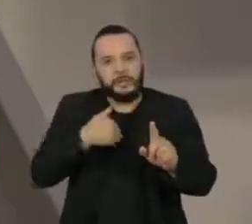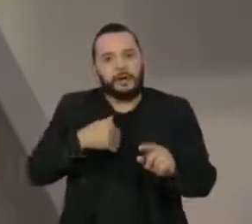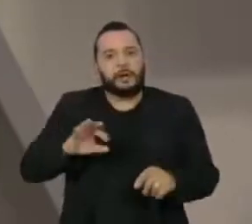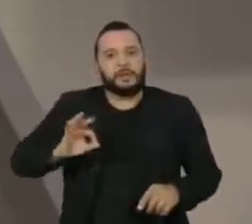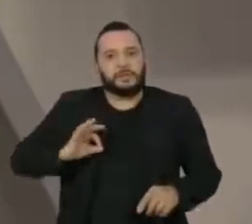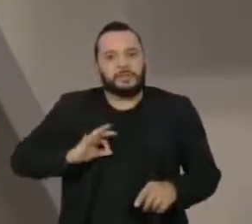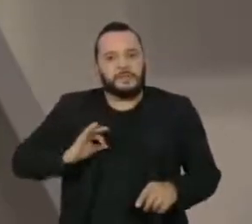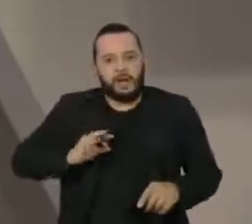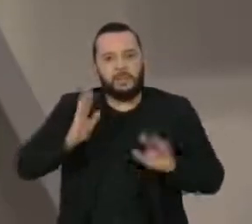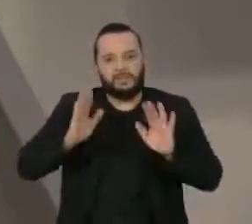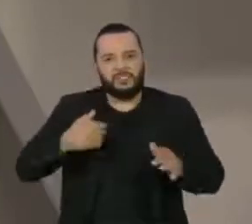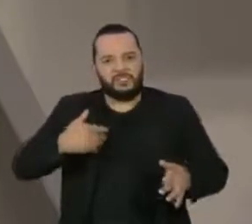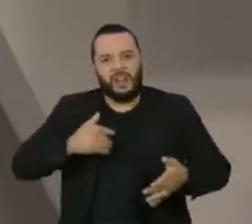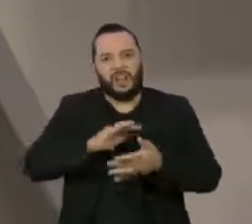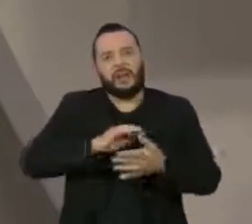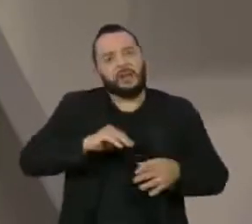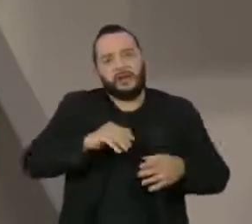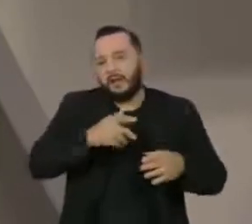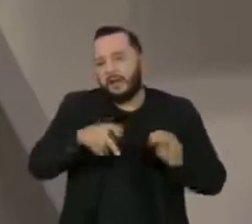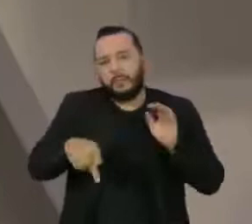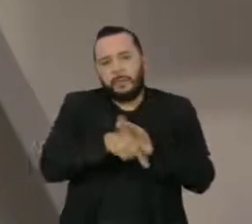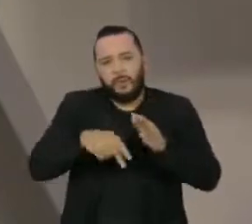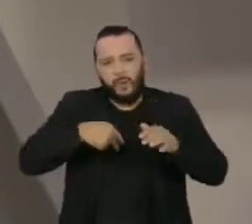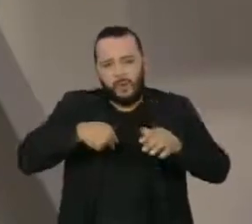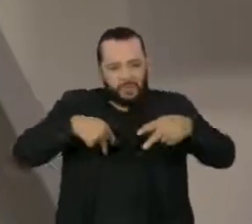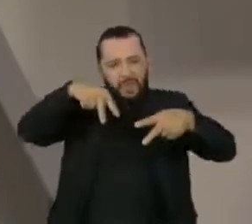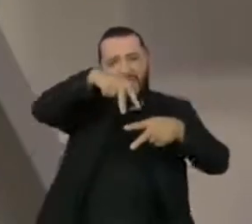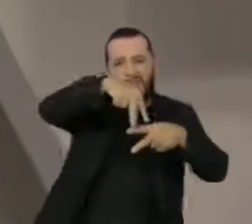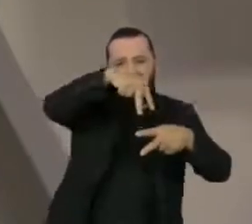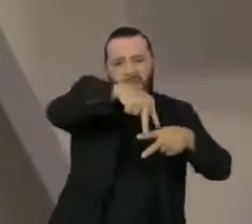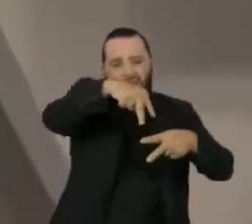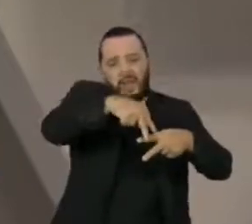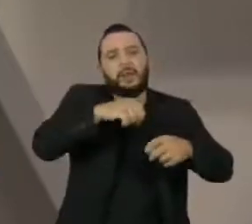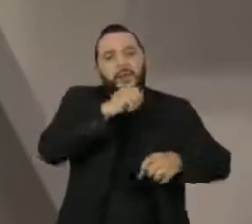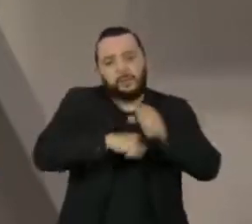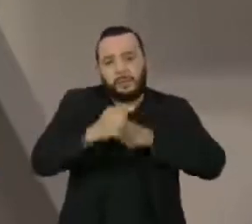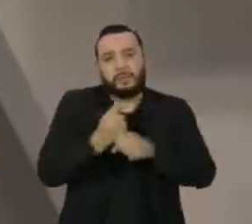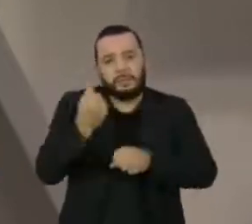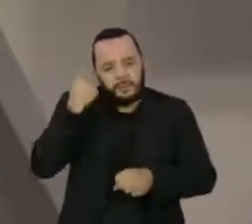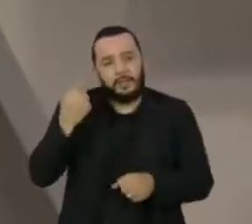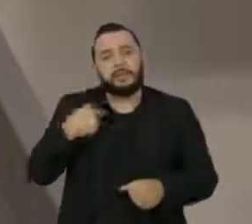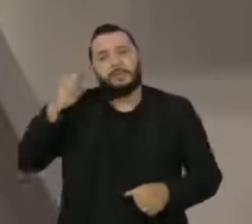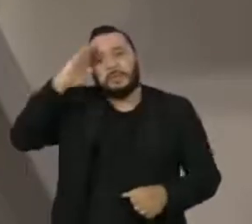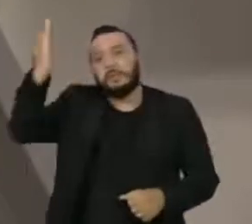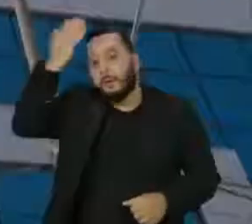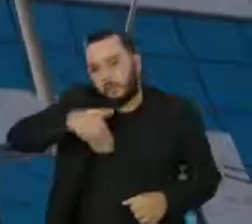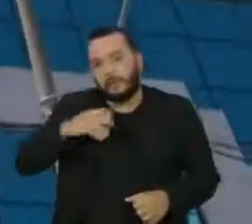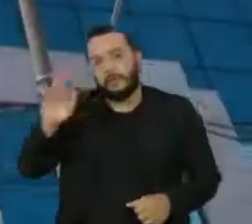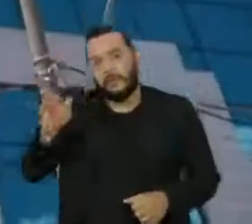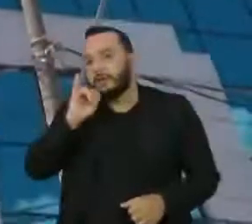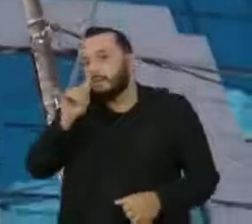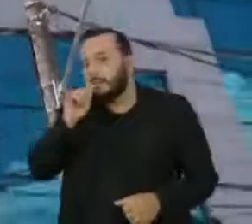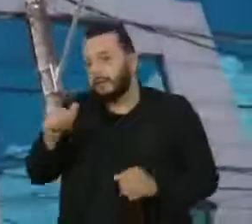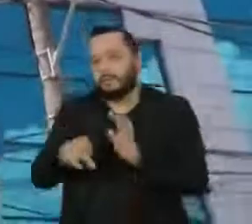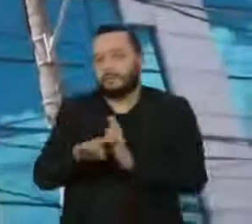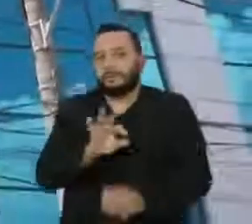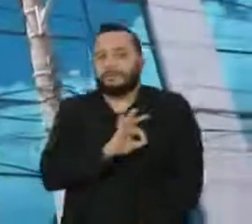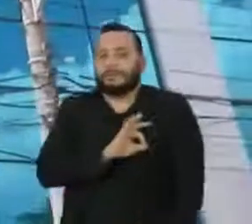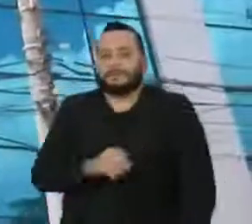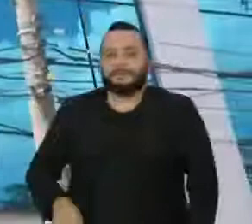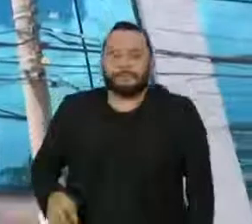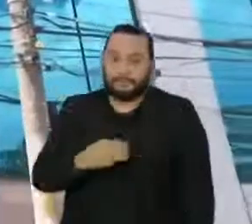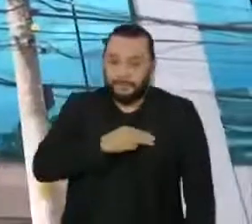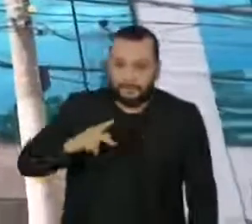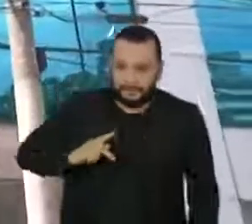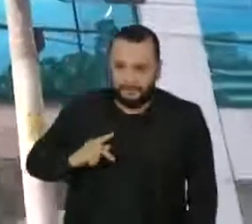militares no ano passado. A principal prova contra a comerciante? O depoimento dos próprios agressores. Segundo o Ministério